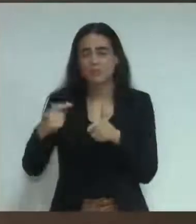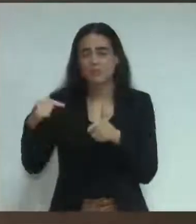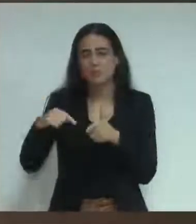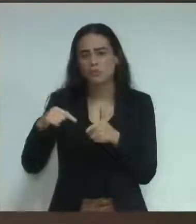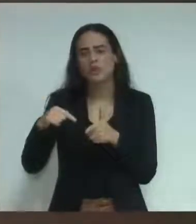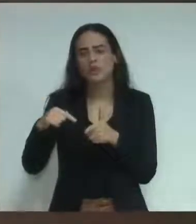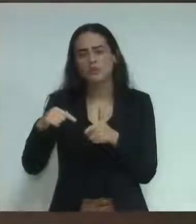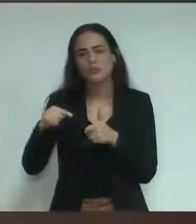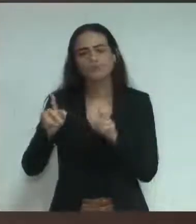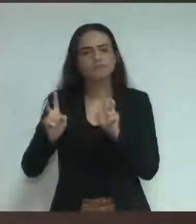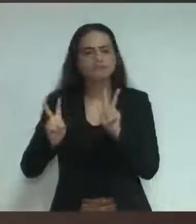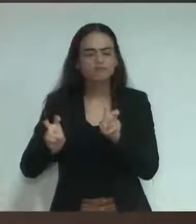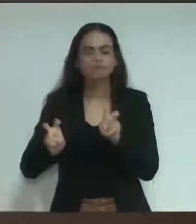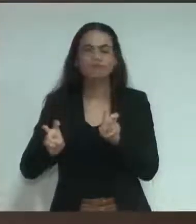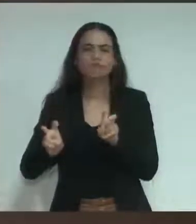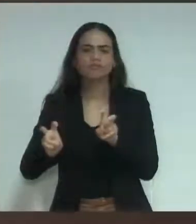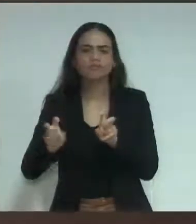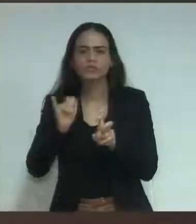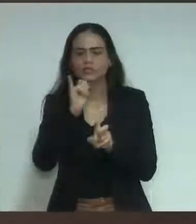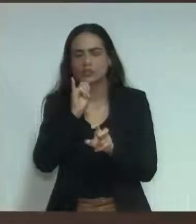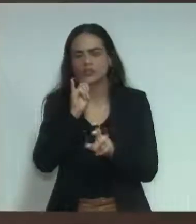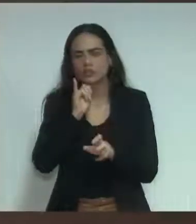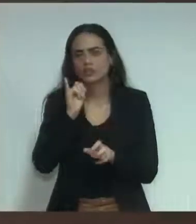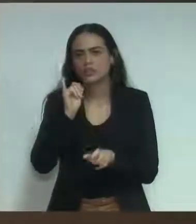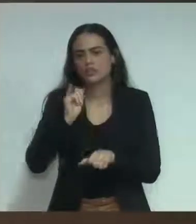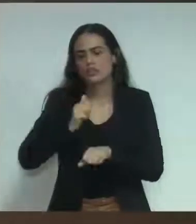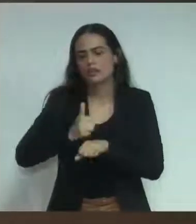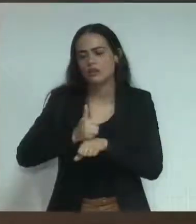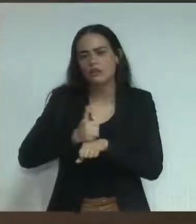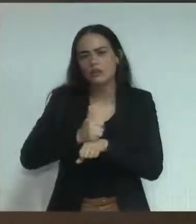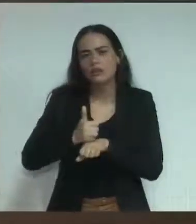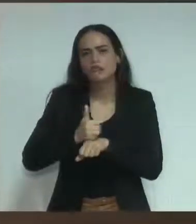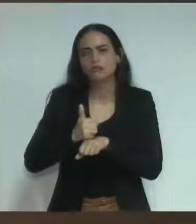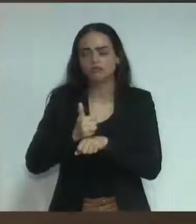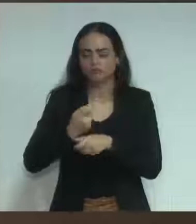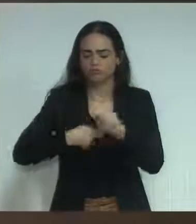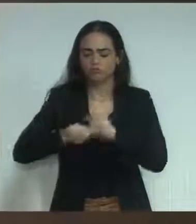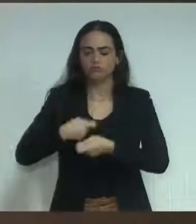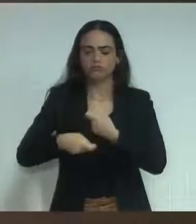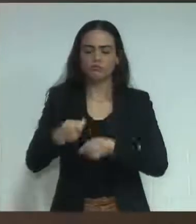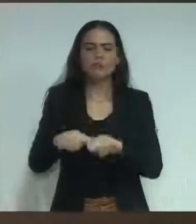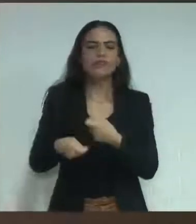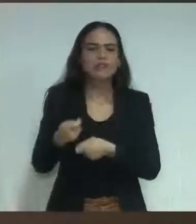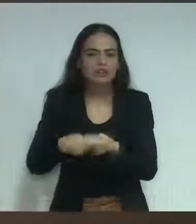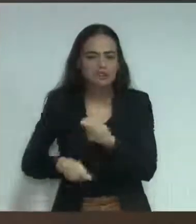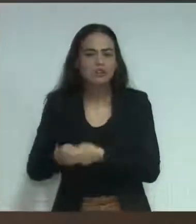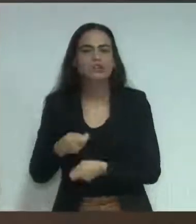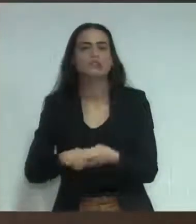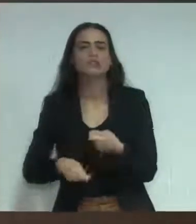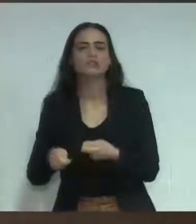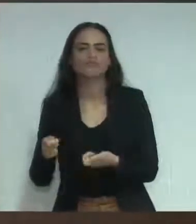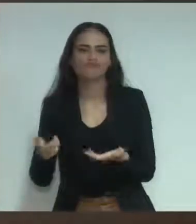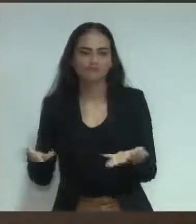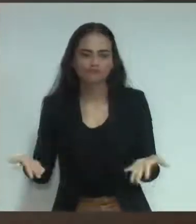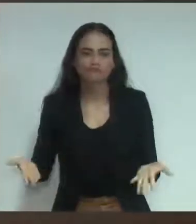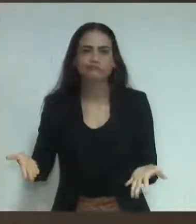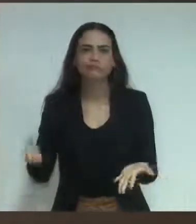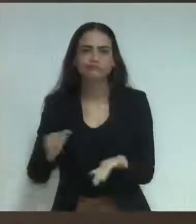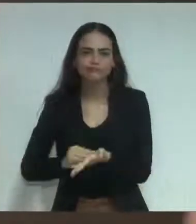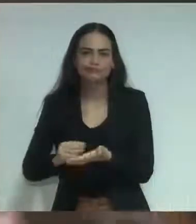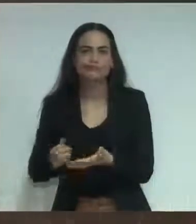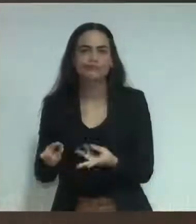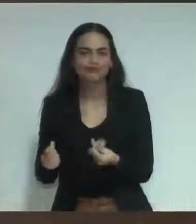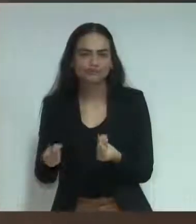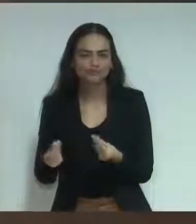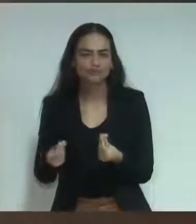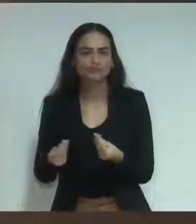profissionalismo na área da gestão, talvez em alguns momentos, algumas pessoas que